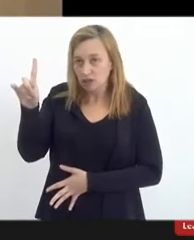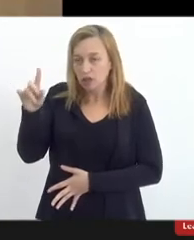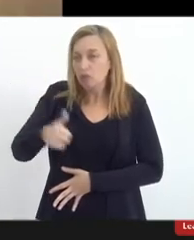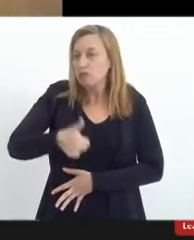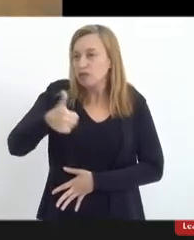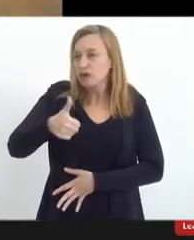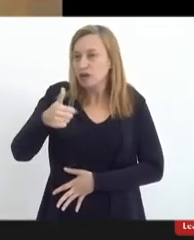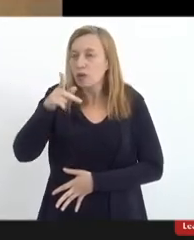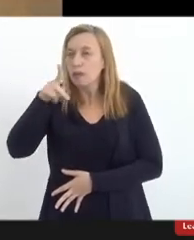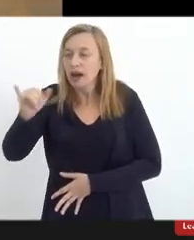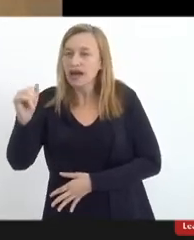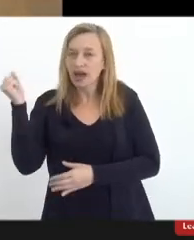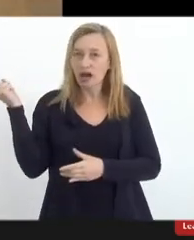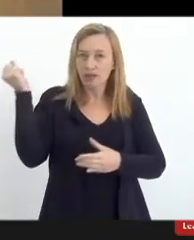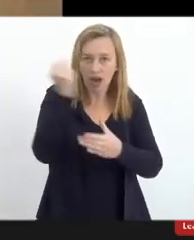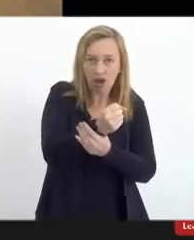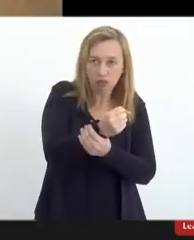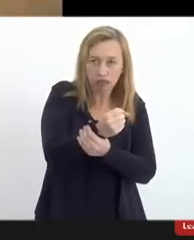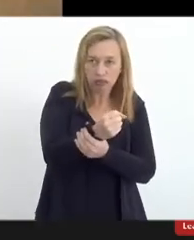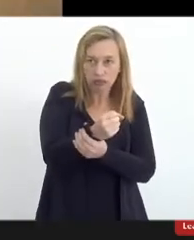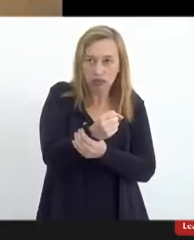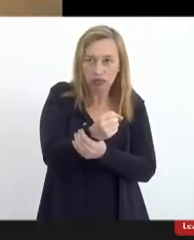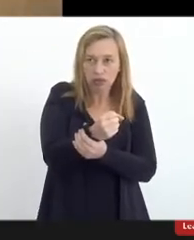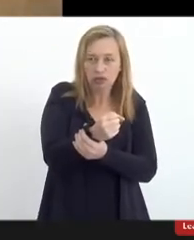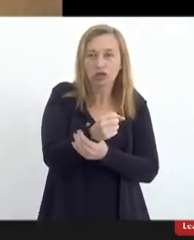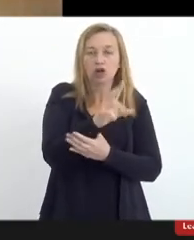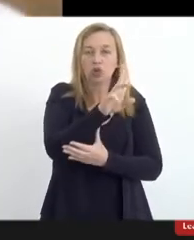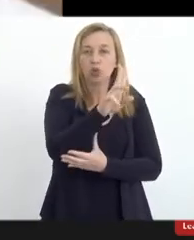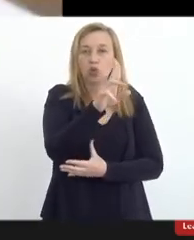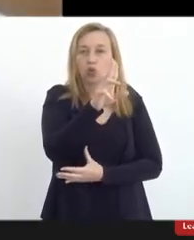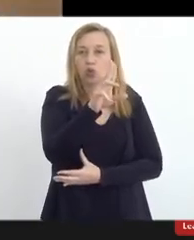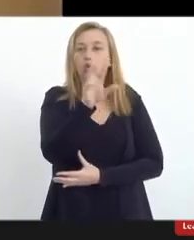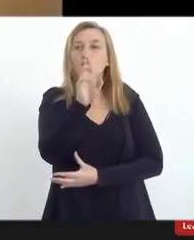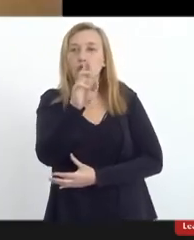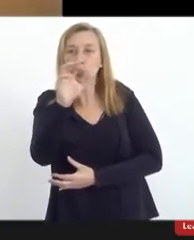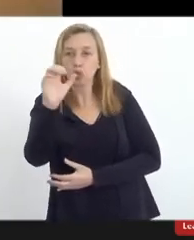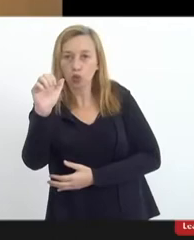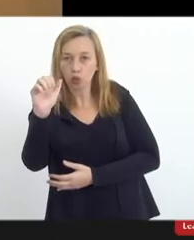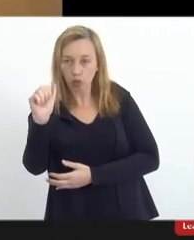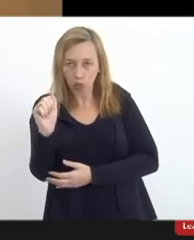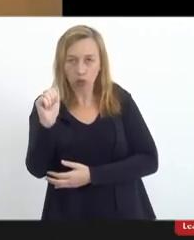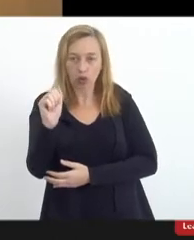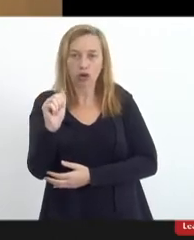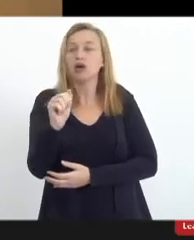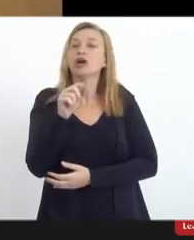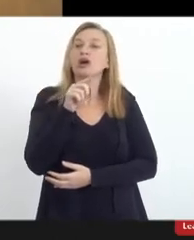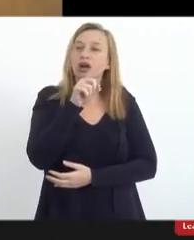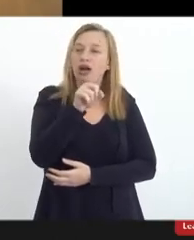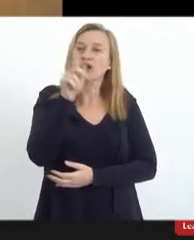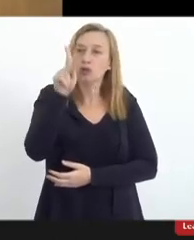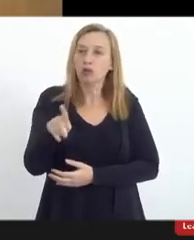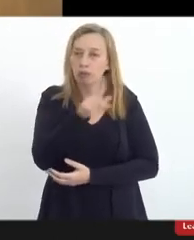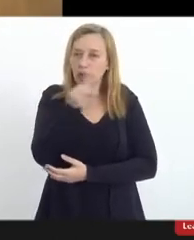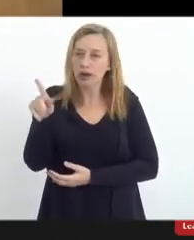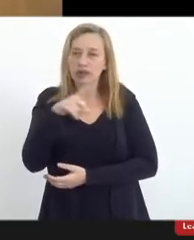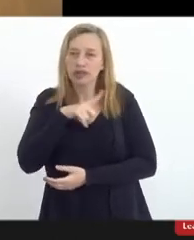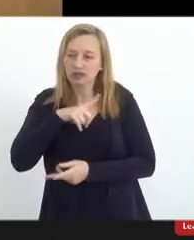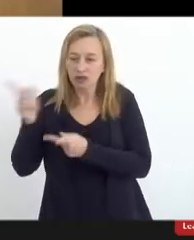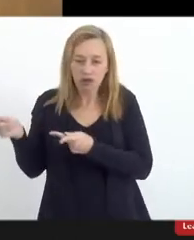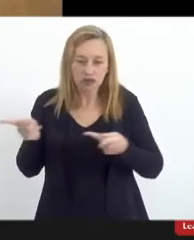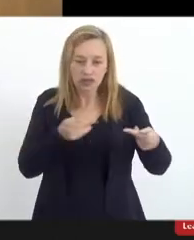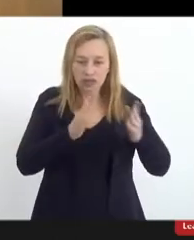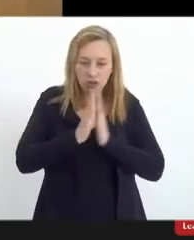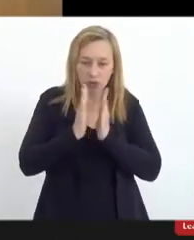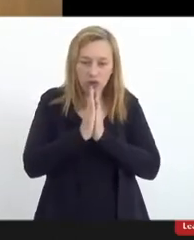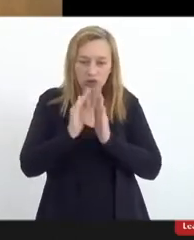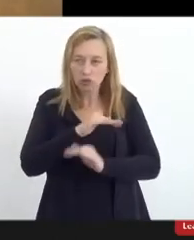pai, Abraão, lá em Ur, onde, sua santidade, Papa esteve agora também, visitando e orando junto